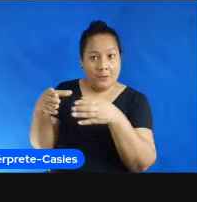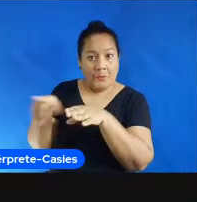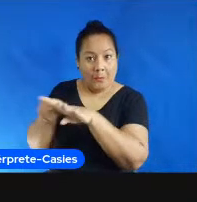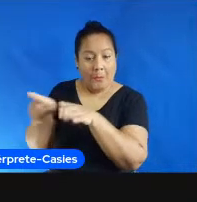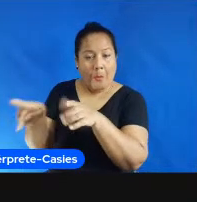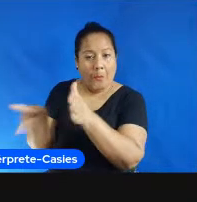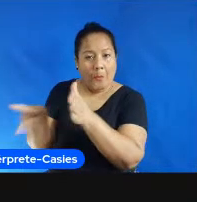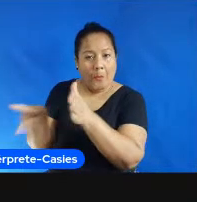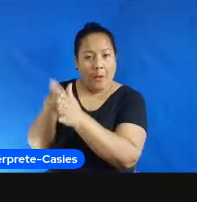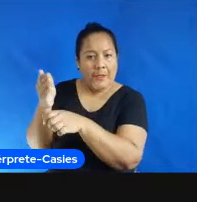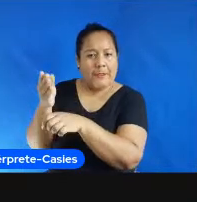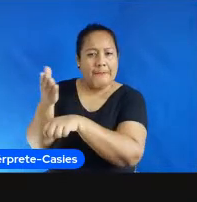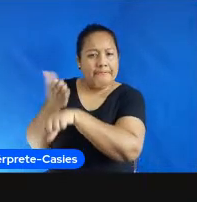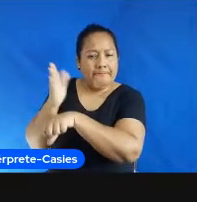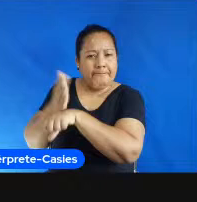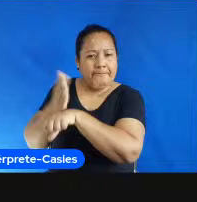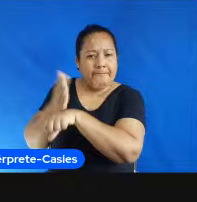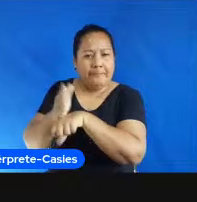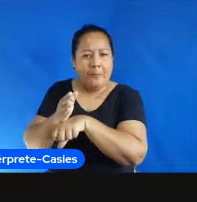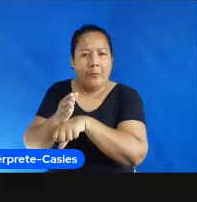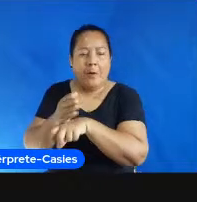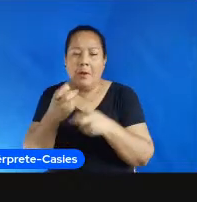treinadores e treinadoras tinham